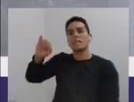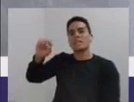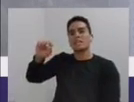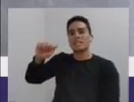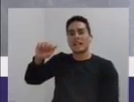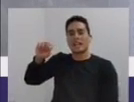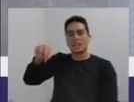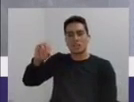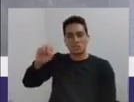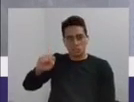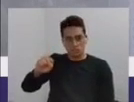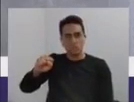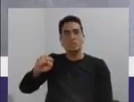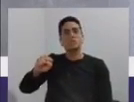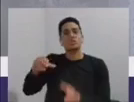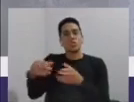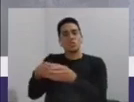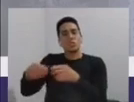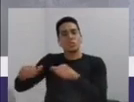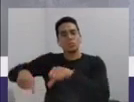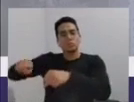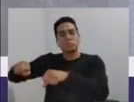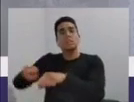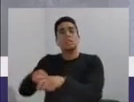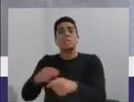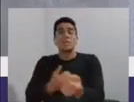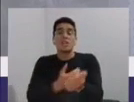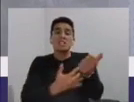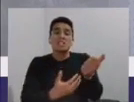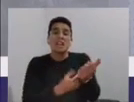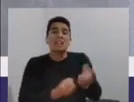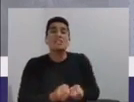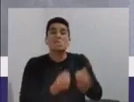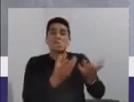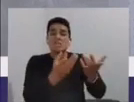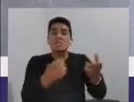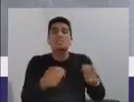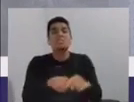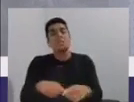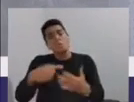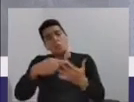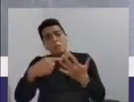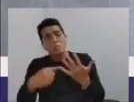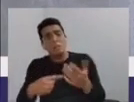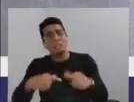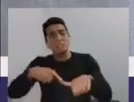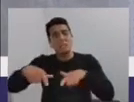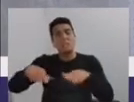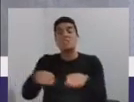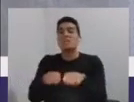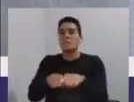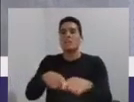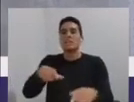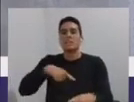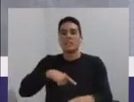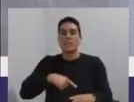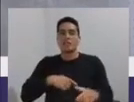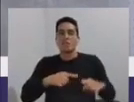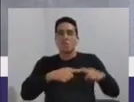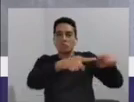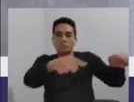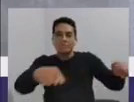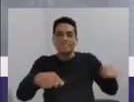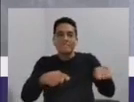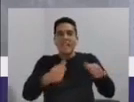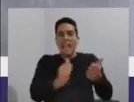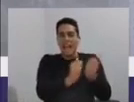também. Então, tem muitos trabalhos que eles fazem. Eles têm uma academia ali atrás da